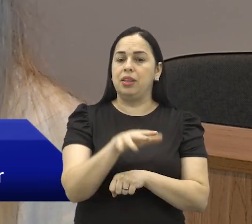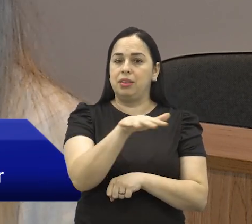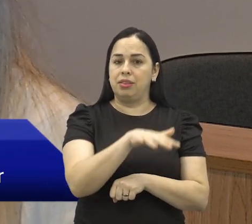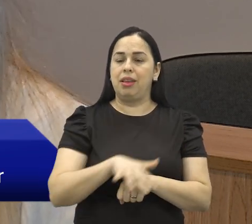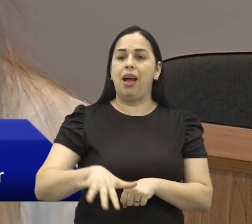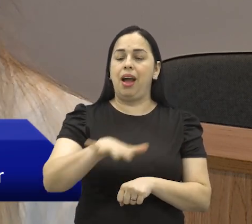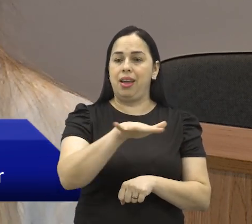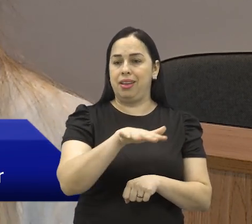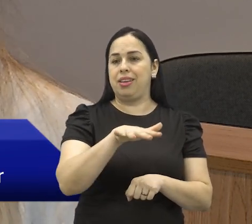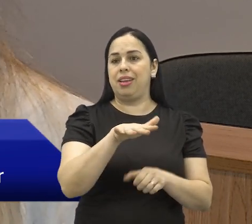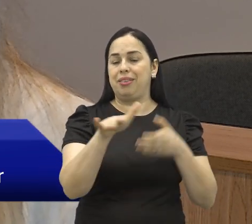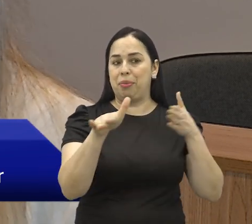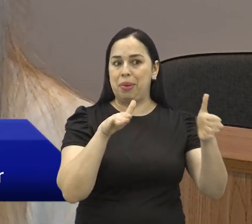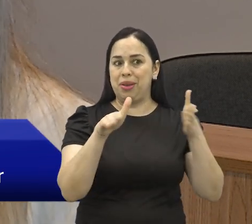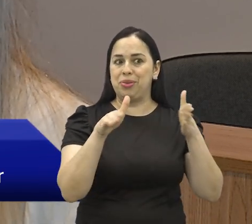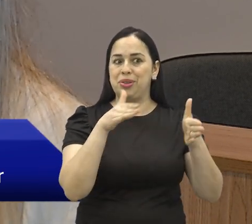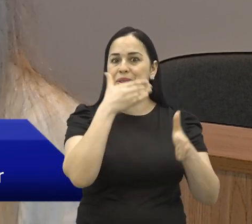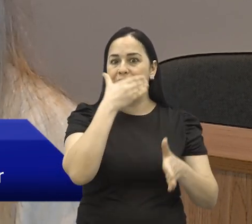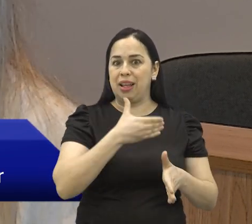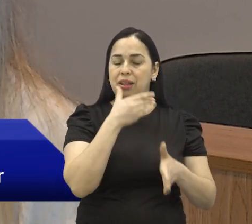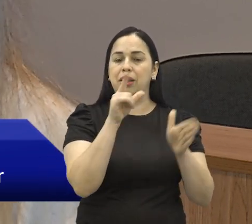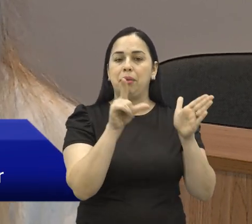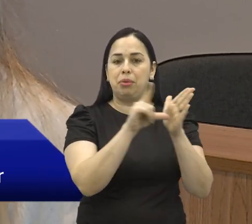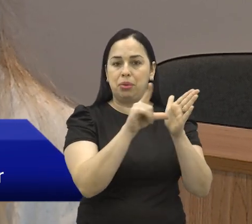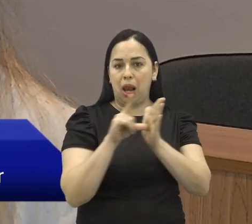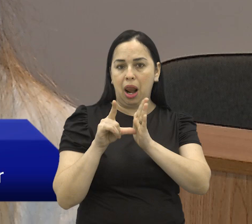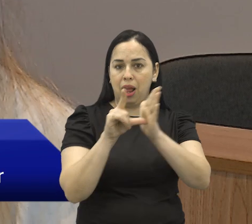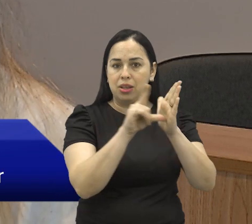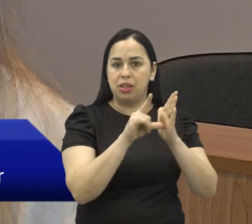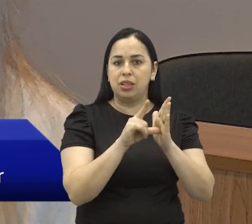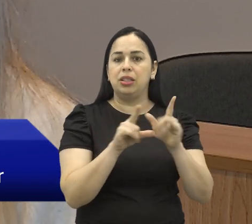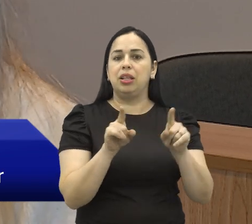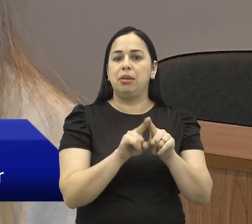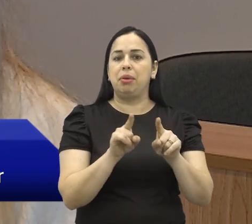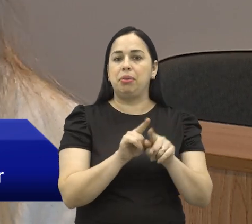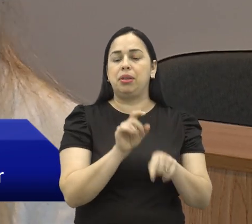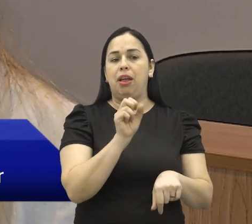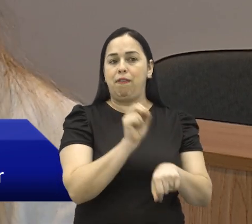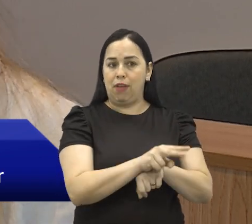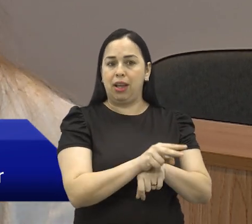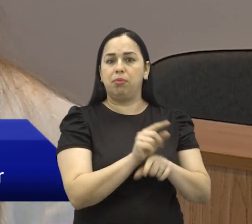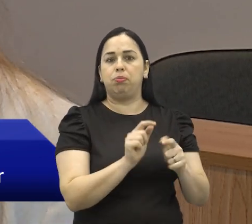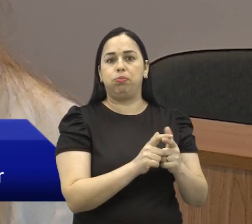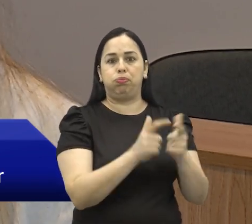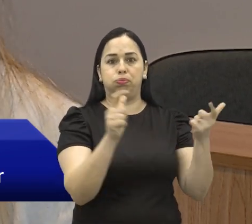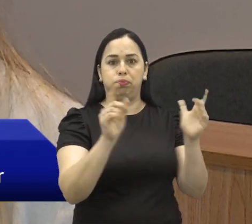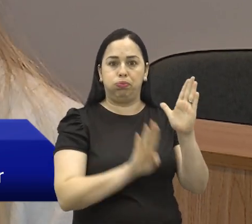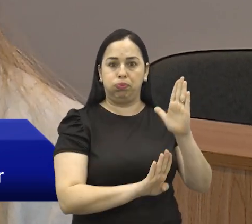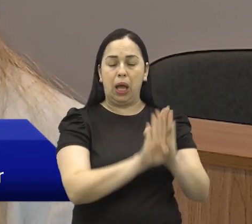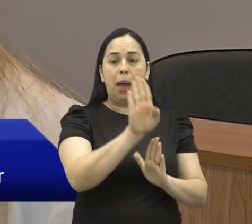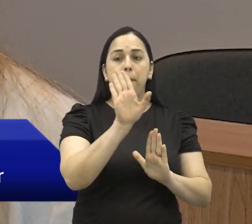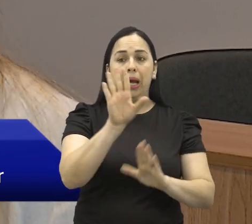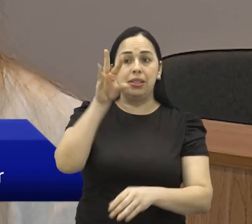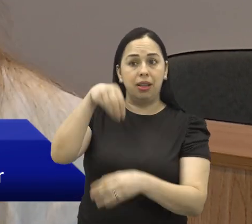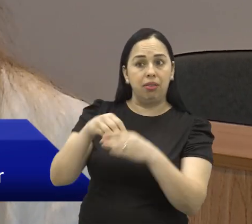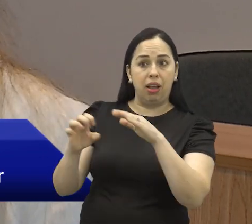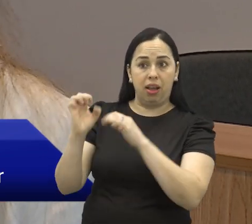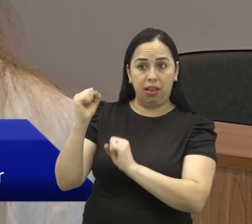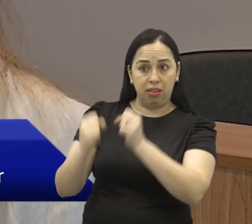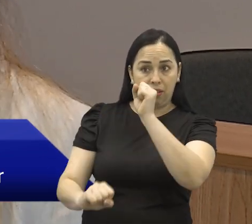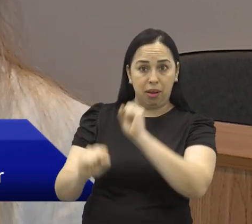ramo natalino. Não só no comércio, né? O número de vagas fica aquecido, mas também dentro da indústria.